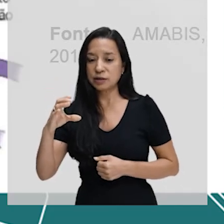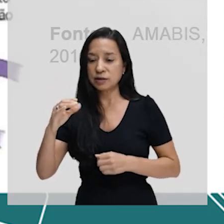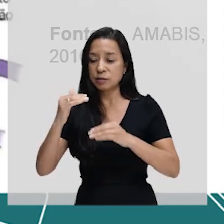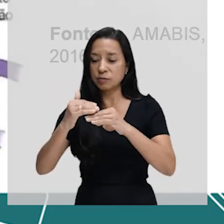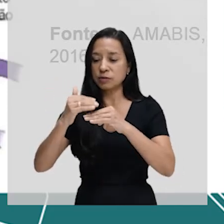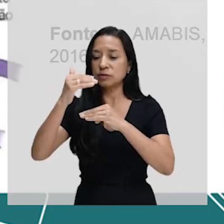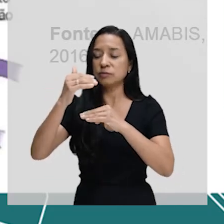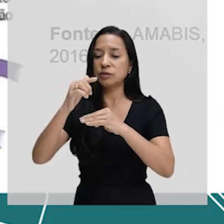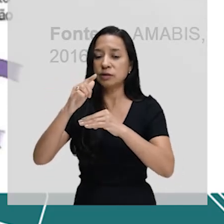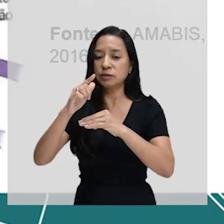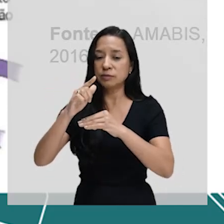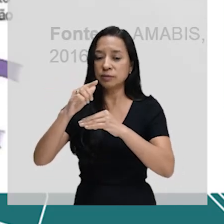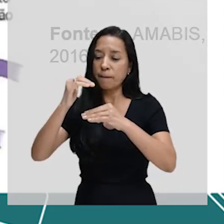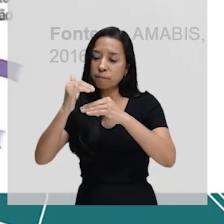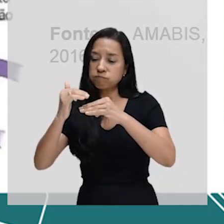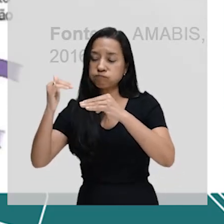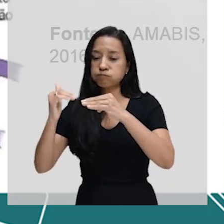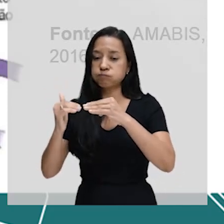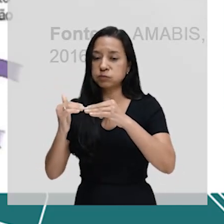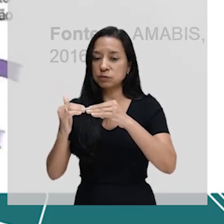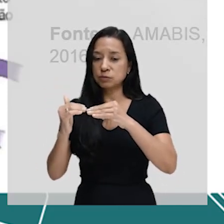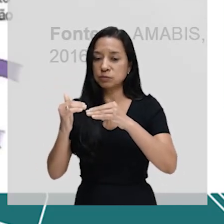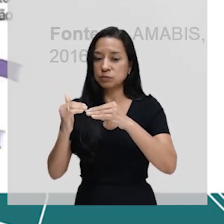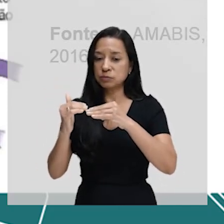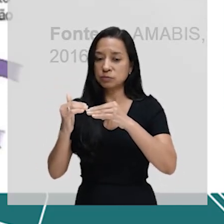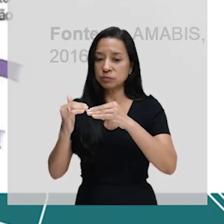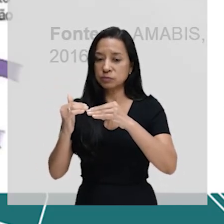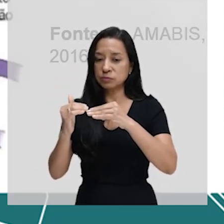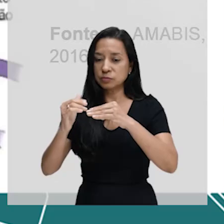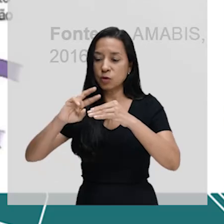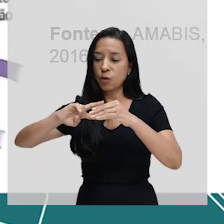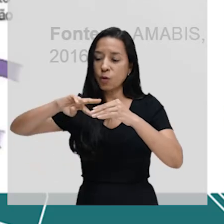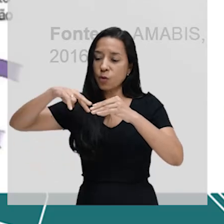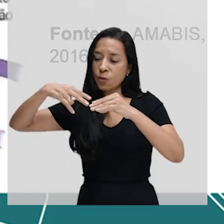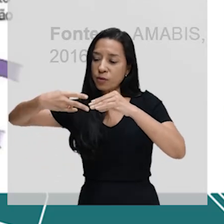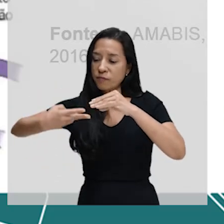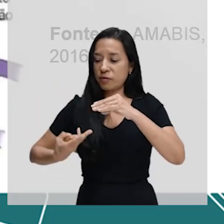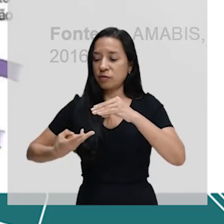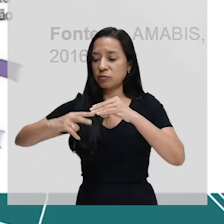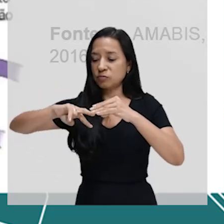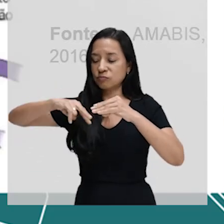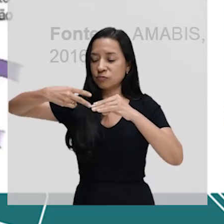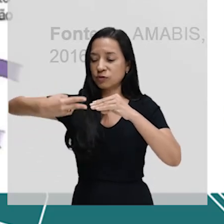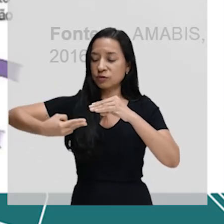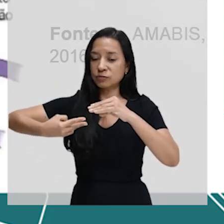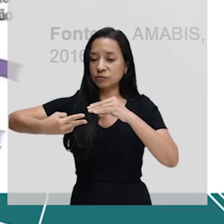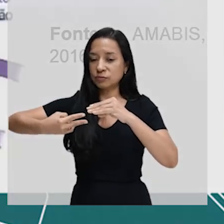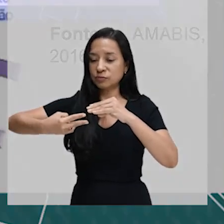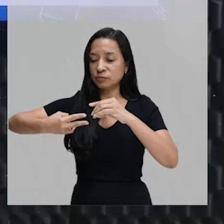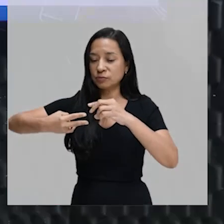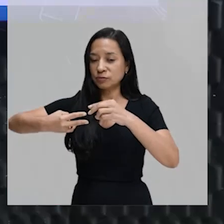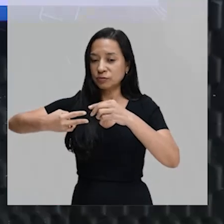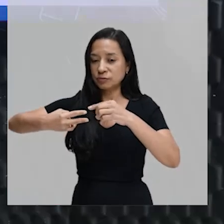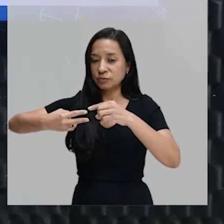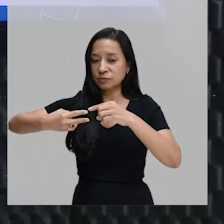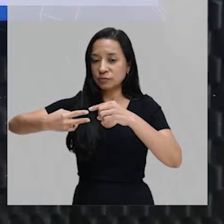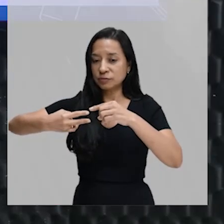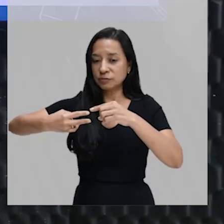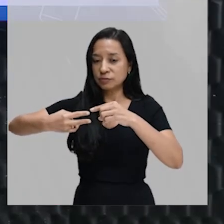essa sequência. Na parte de baixo, eu vou ter o inverso dela. Olha aqui, eu vou olhar para cá, tem